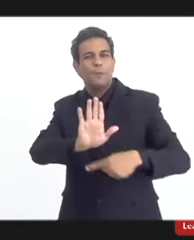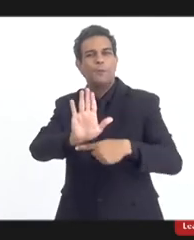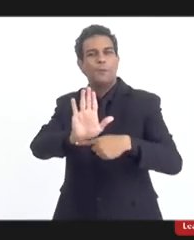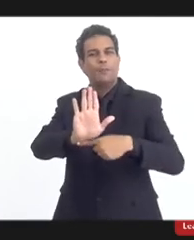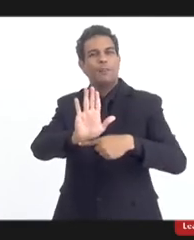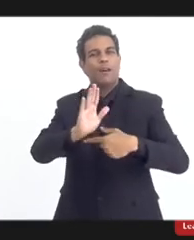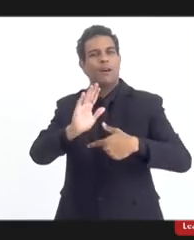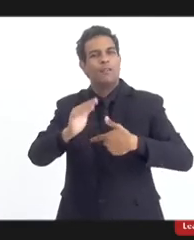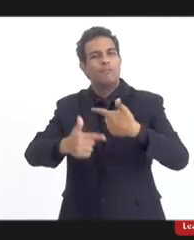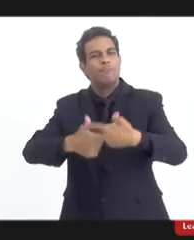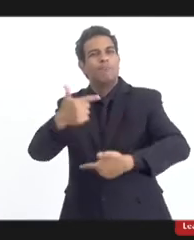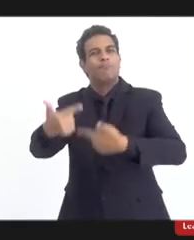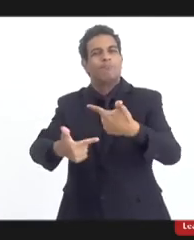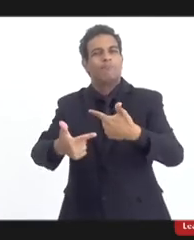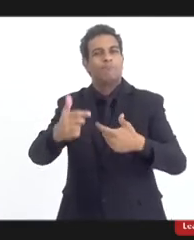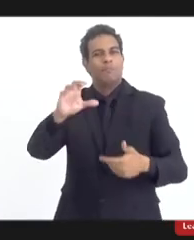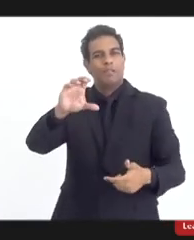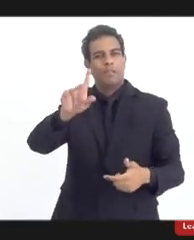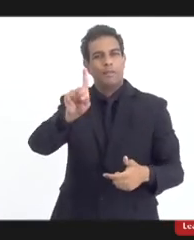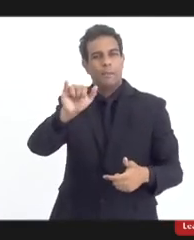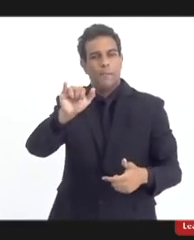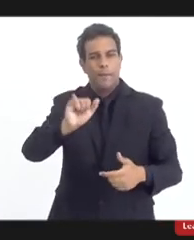trabalhos dessa CPI,